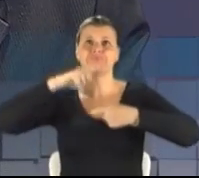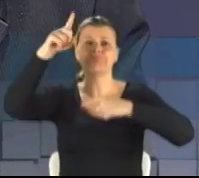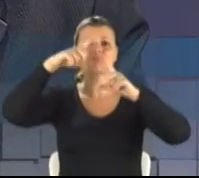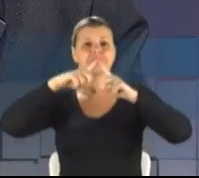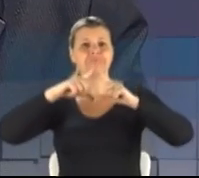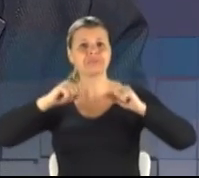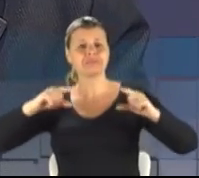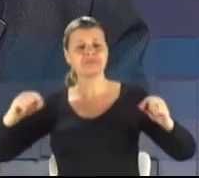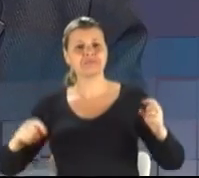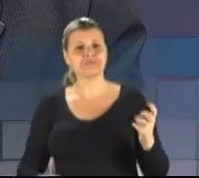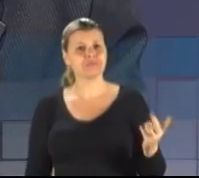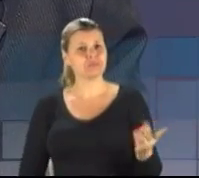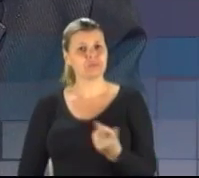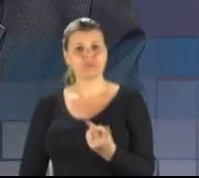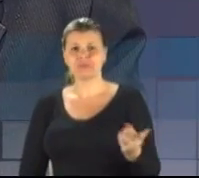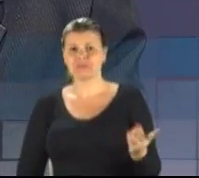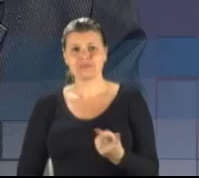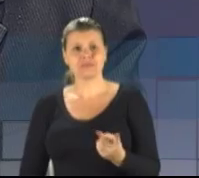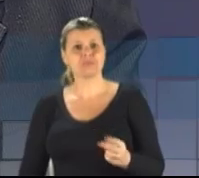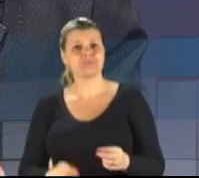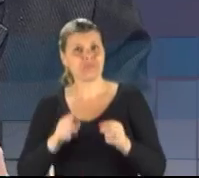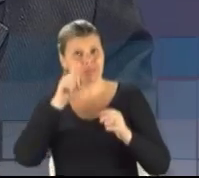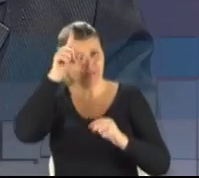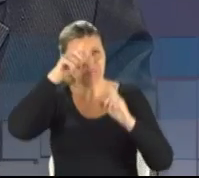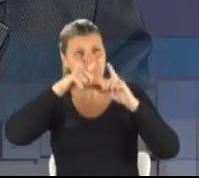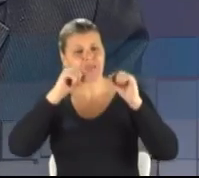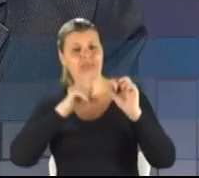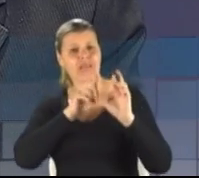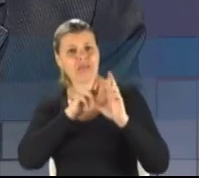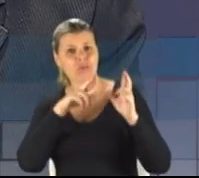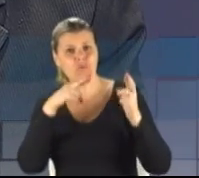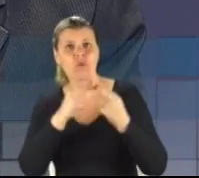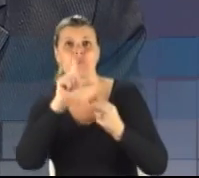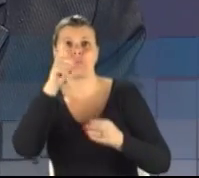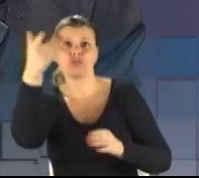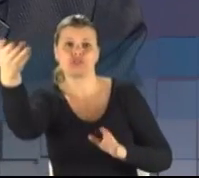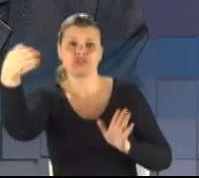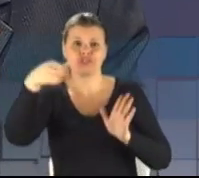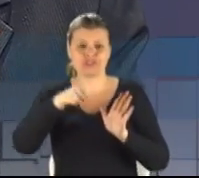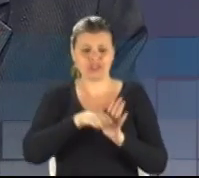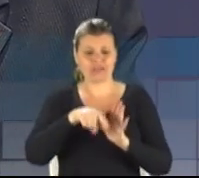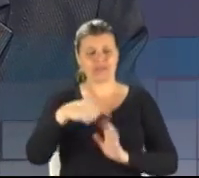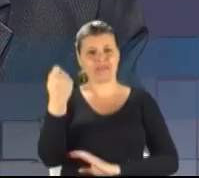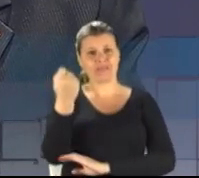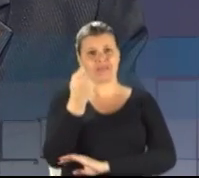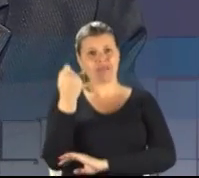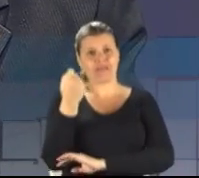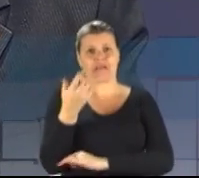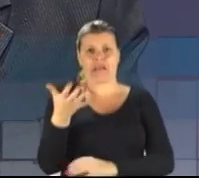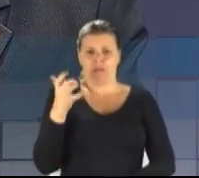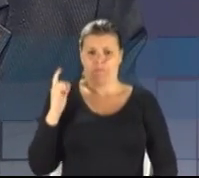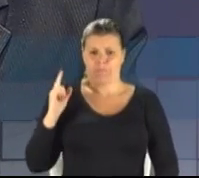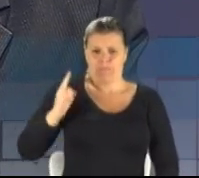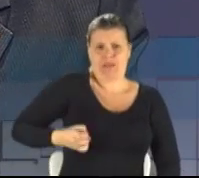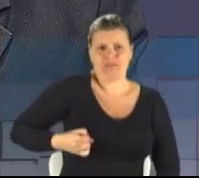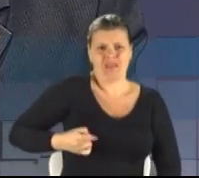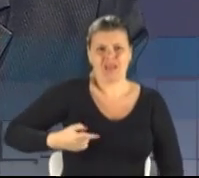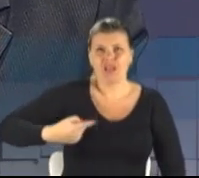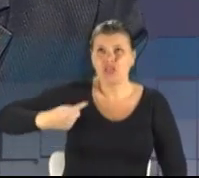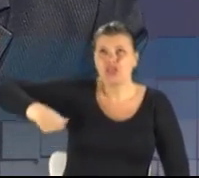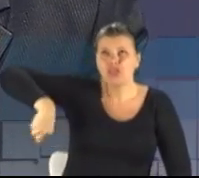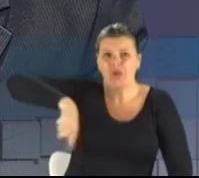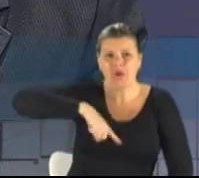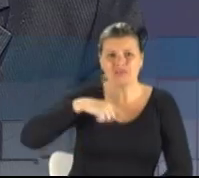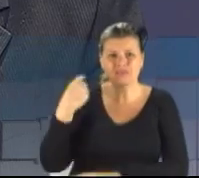fazem reuniões e chegam aqui no Rio Grande do Sul querendo impor a nós, gaúchos,